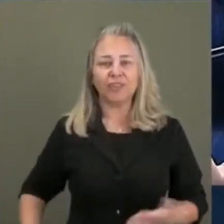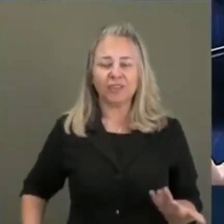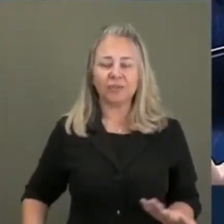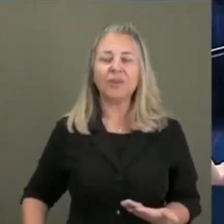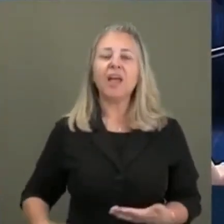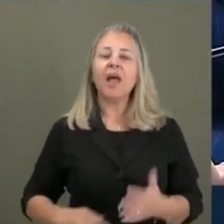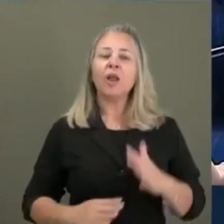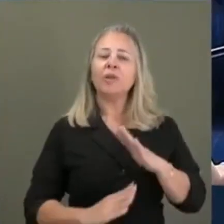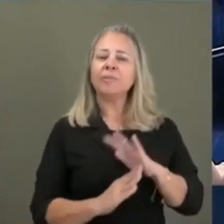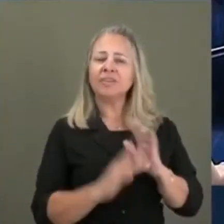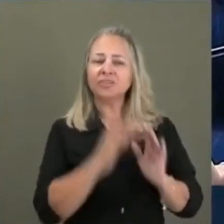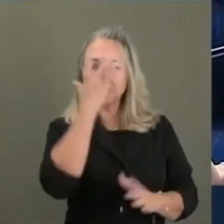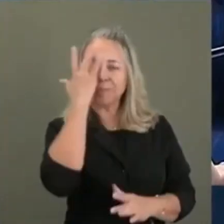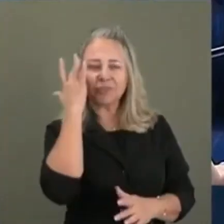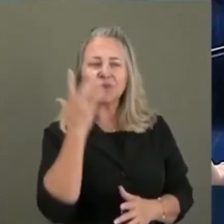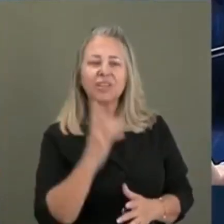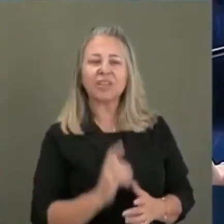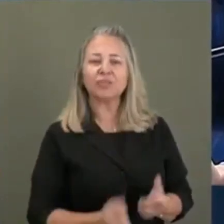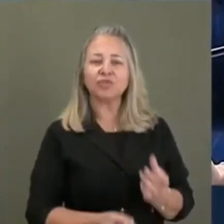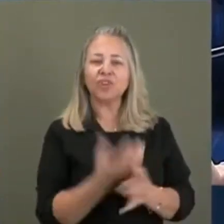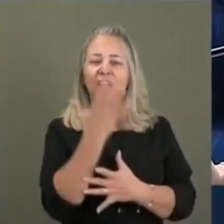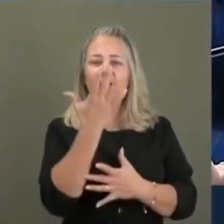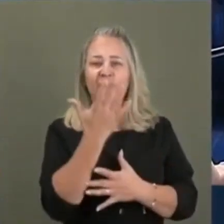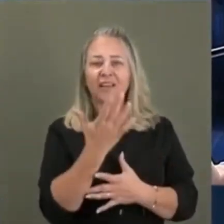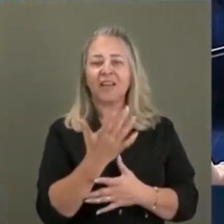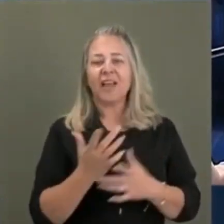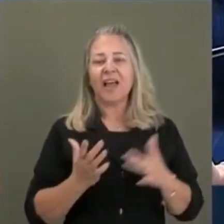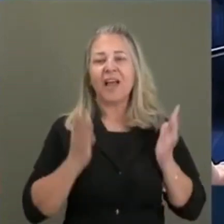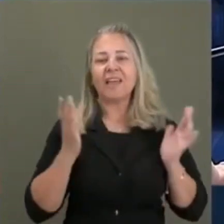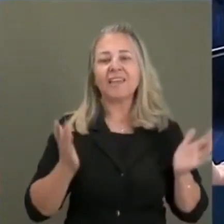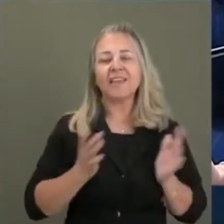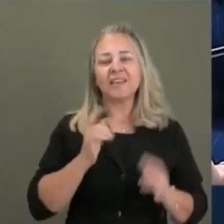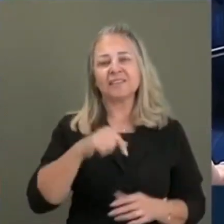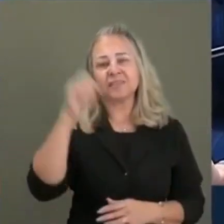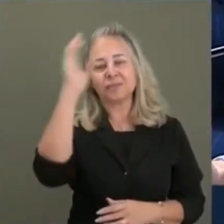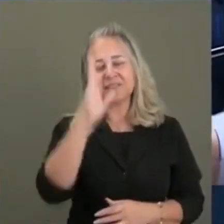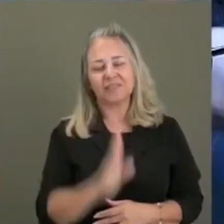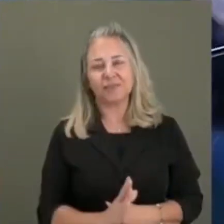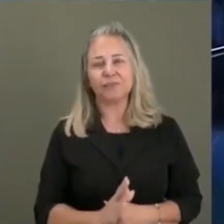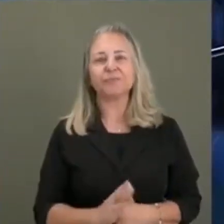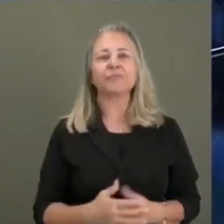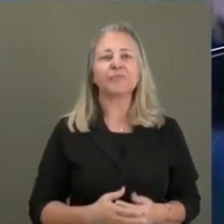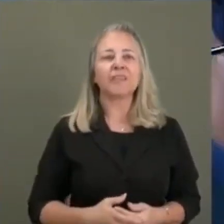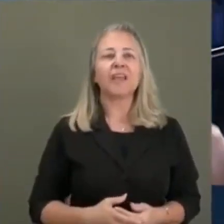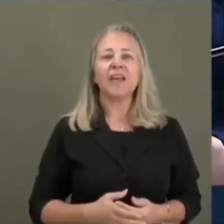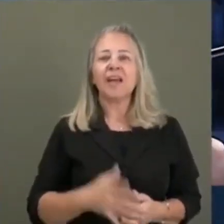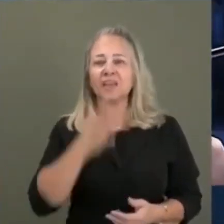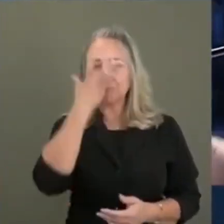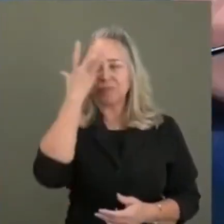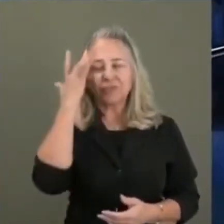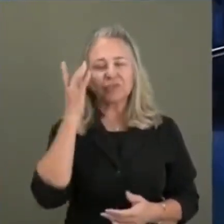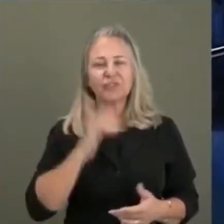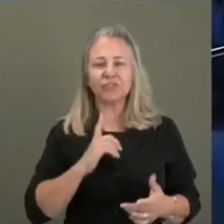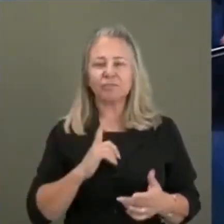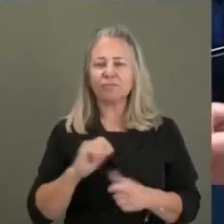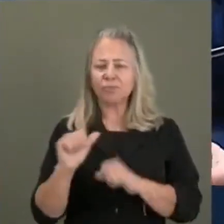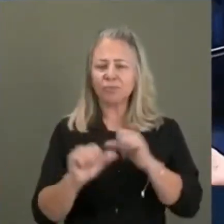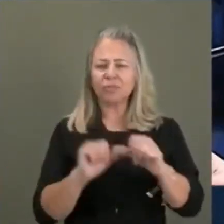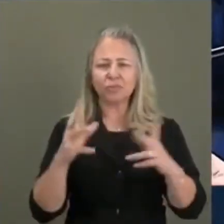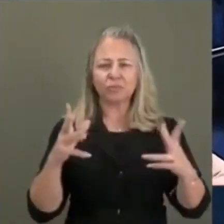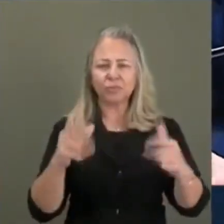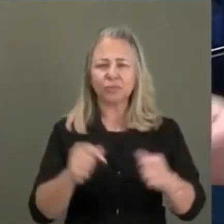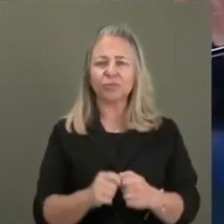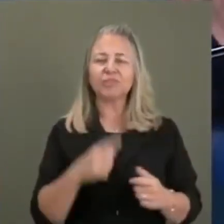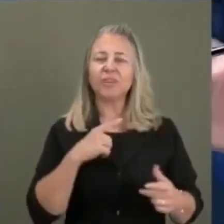riqueza, menos setores estratégicos que, na verdade, só abrem brecha para cartéis. Mas eu queria entrar numa